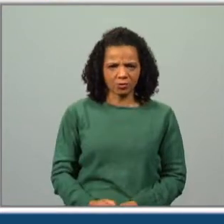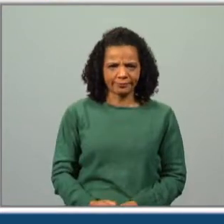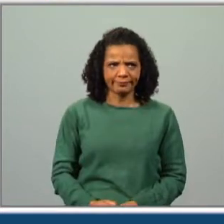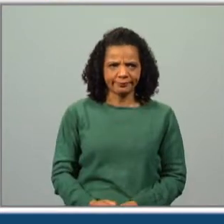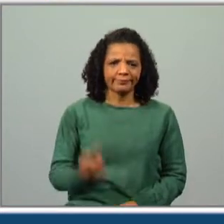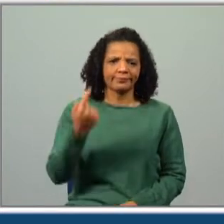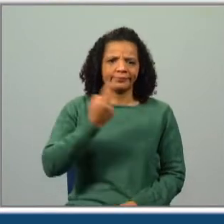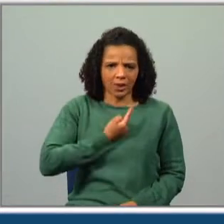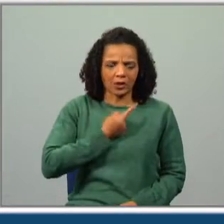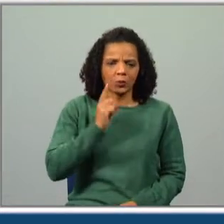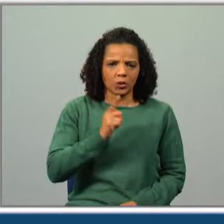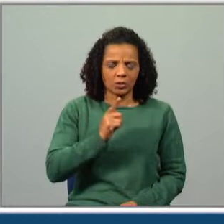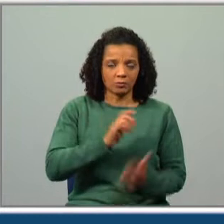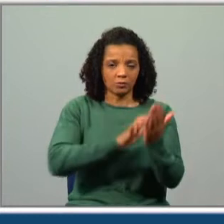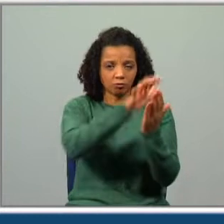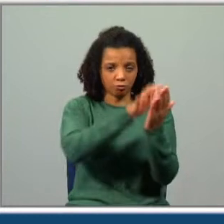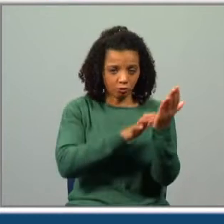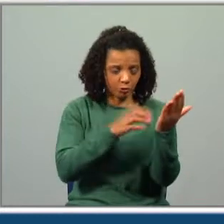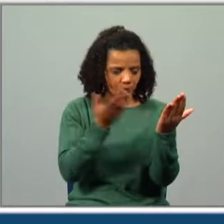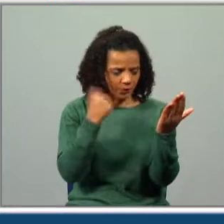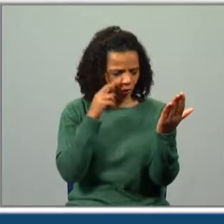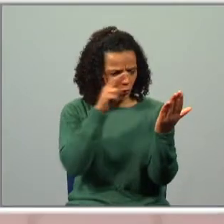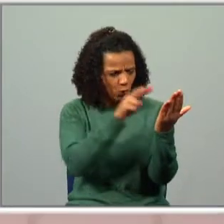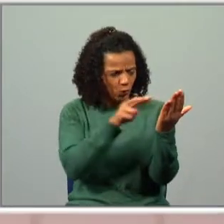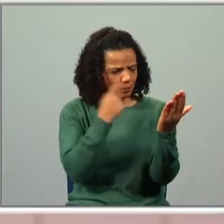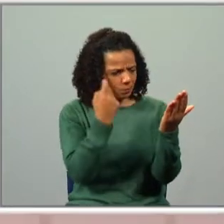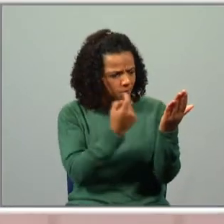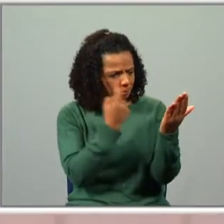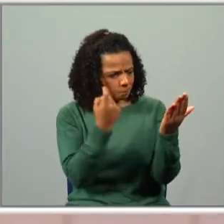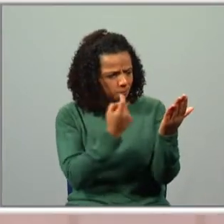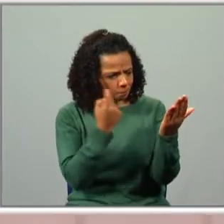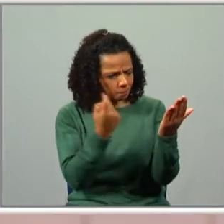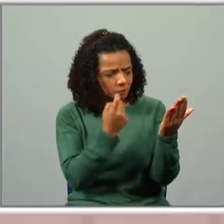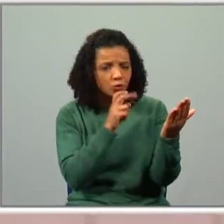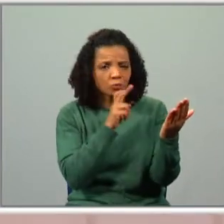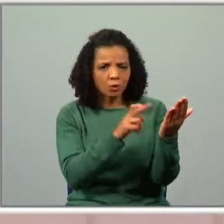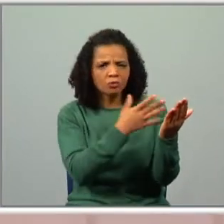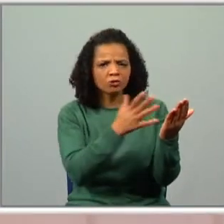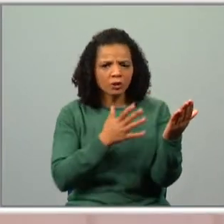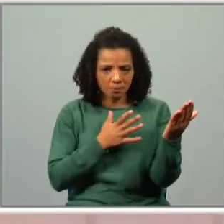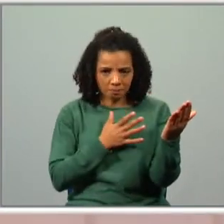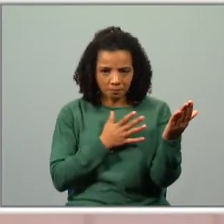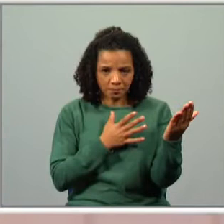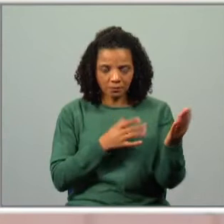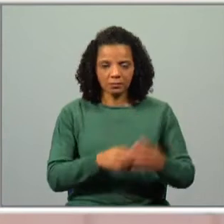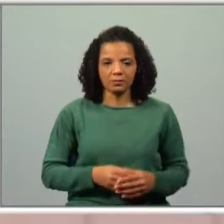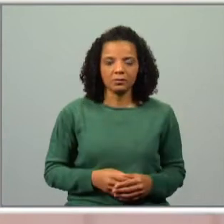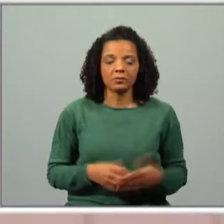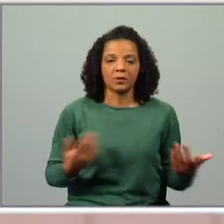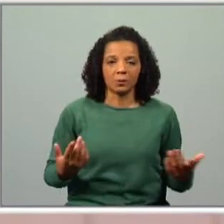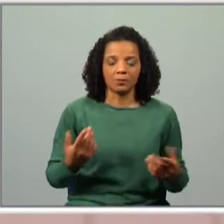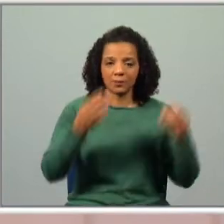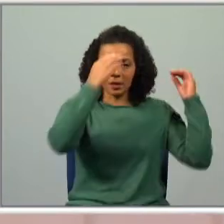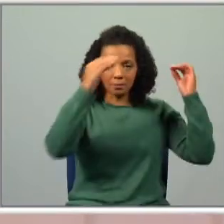ao excerto que tínhamos trabalhado, íamos procurar a resposta. E então, a